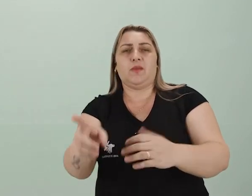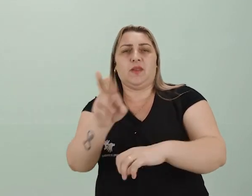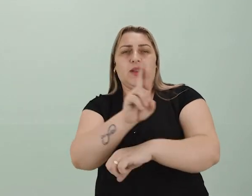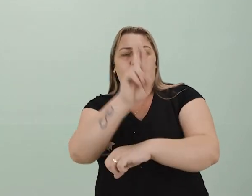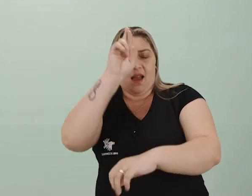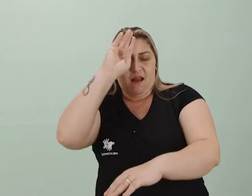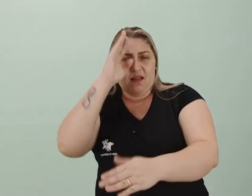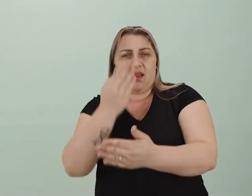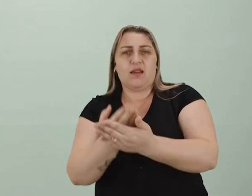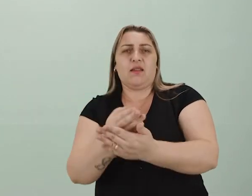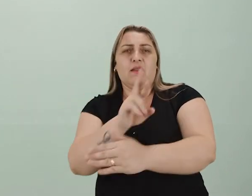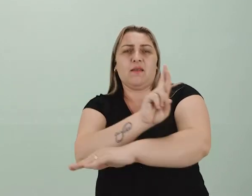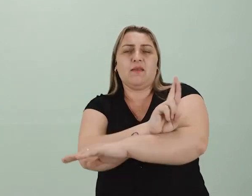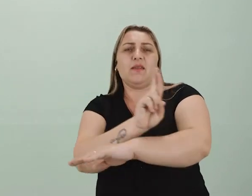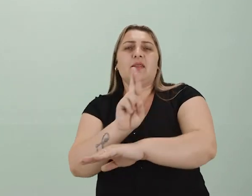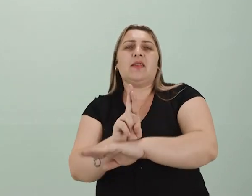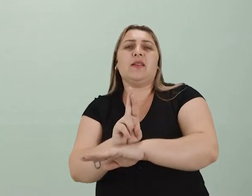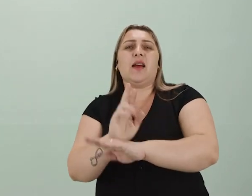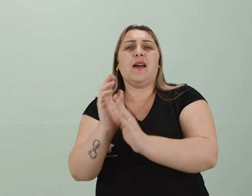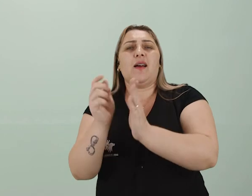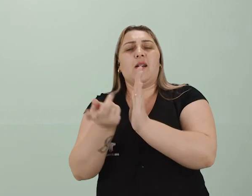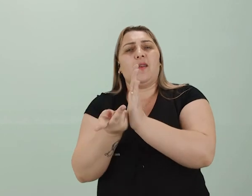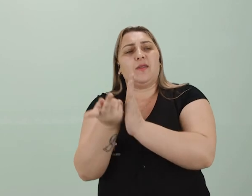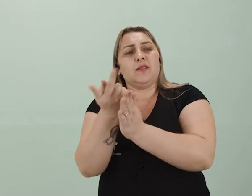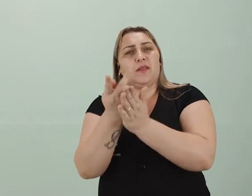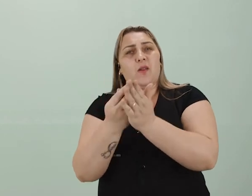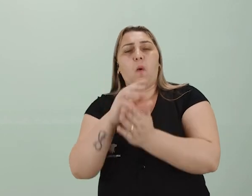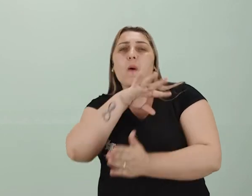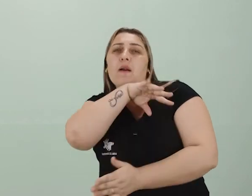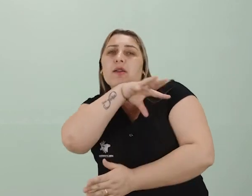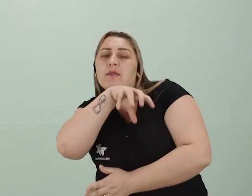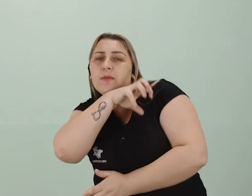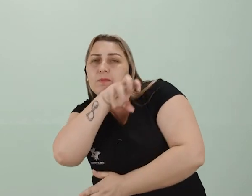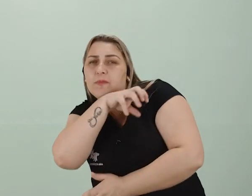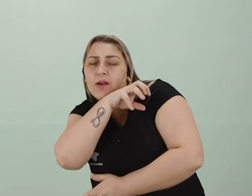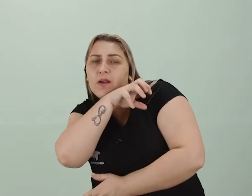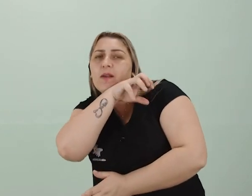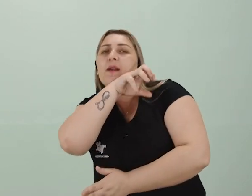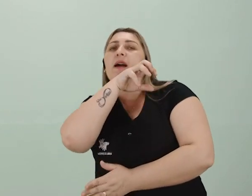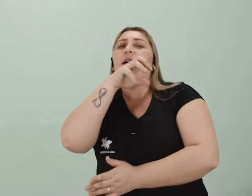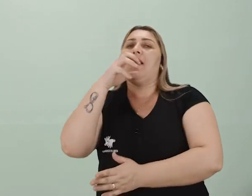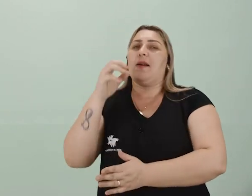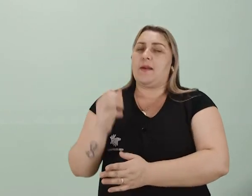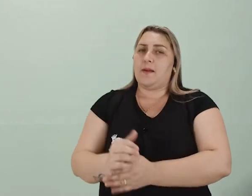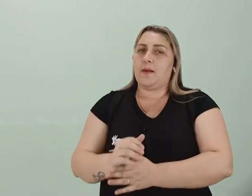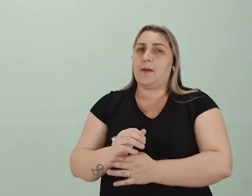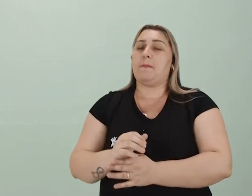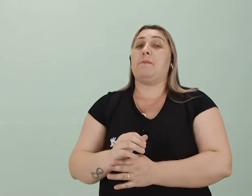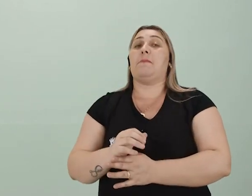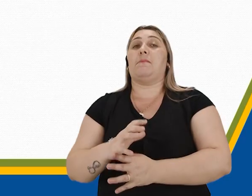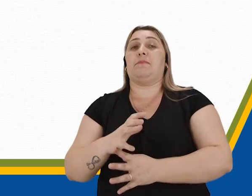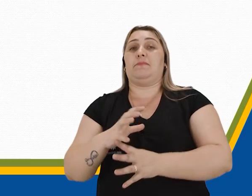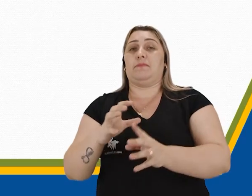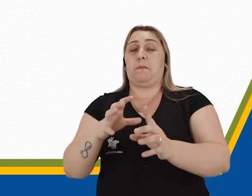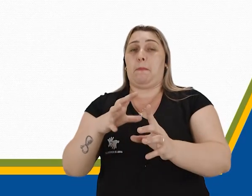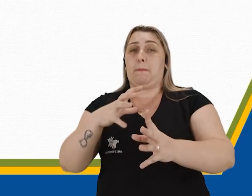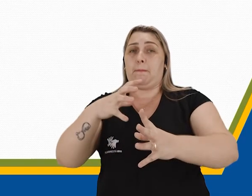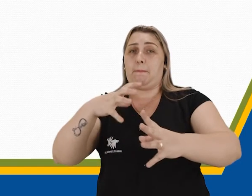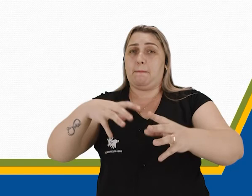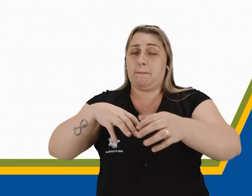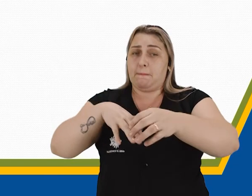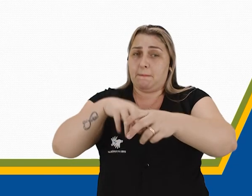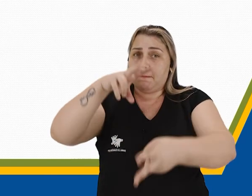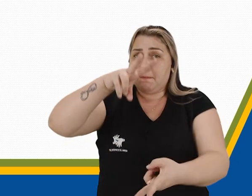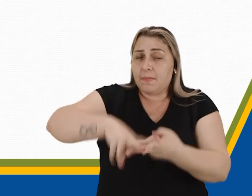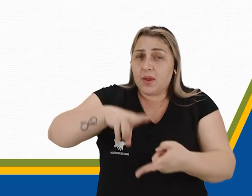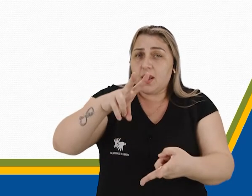acreditavam, por exemplo, que ao desenhar o animal, eles estariam aprisionando o espírito dele. E